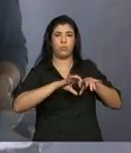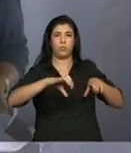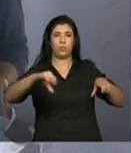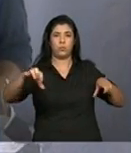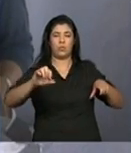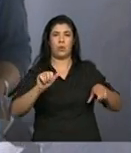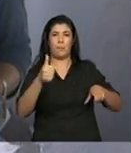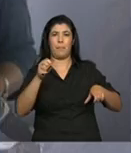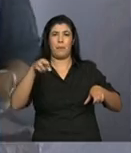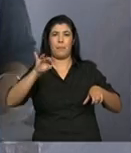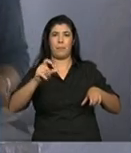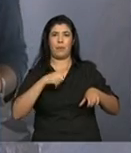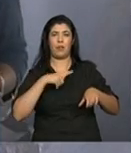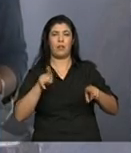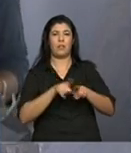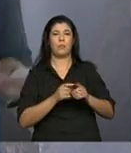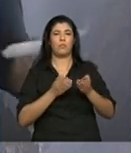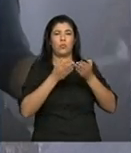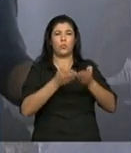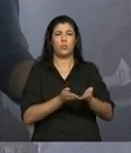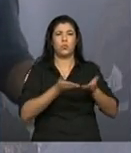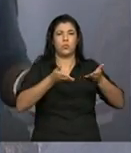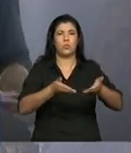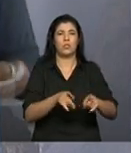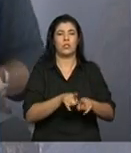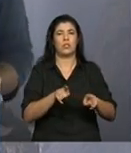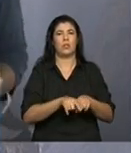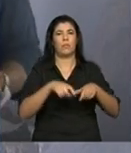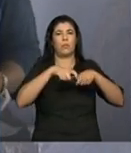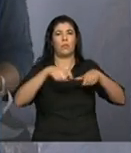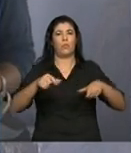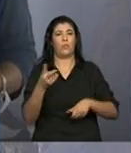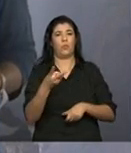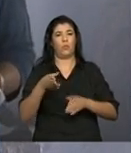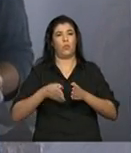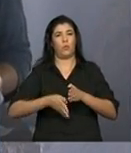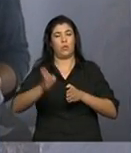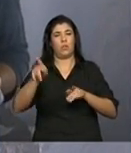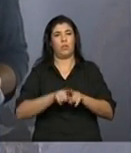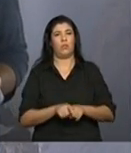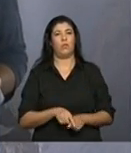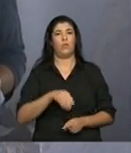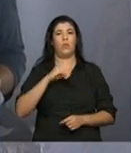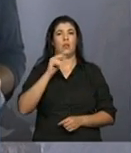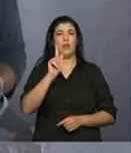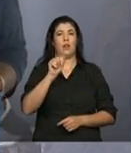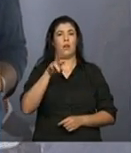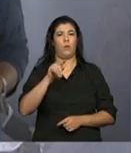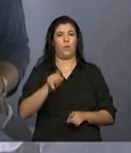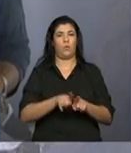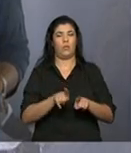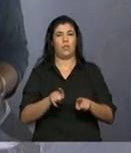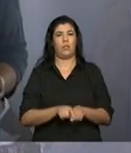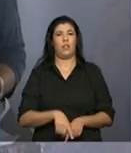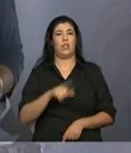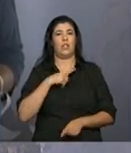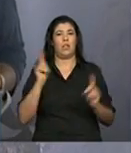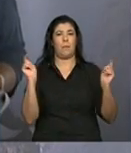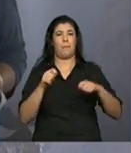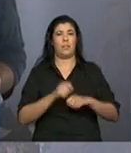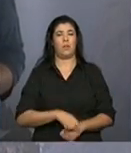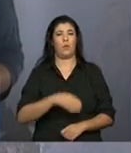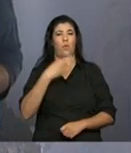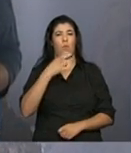na altura do primeiro distrito naval, à via binária aqui na Gamboa, com capacidade para receber até 55 mil